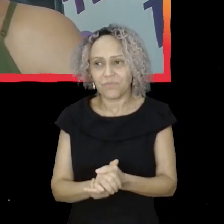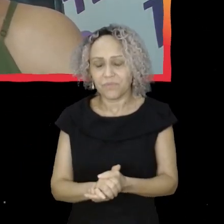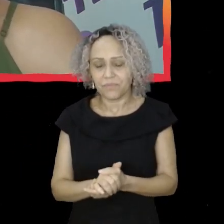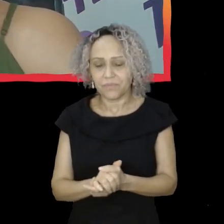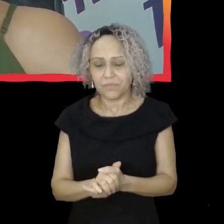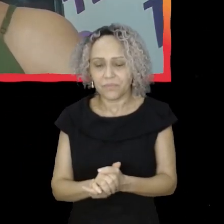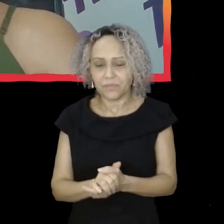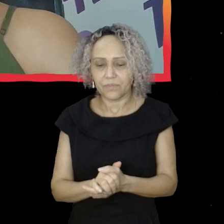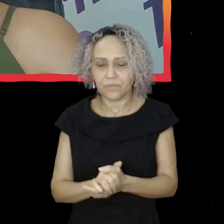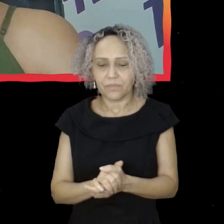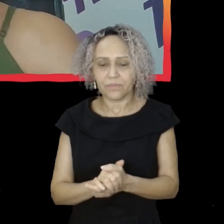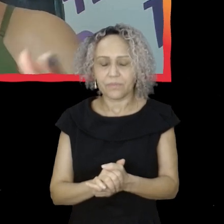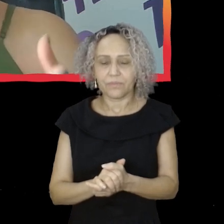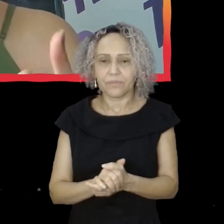muito mais